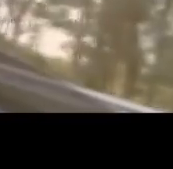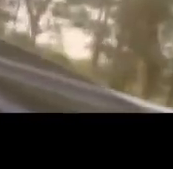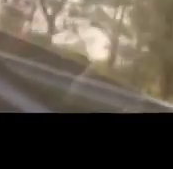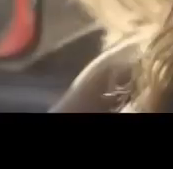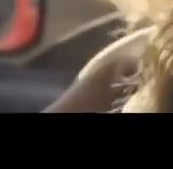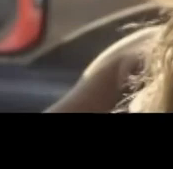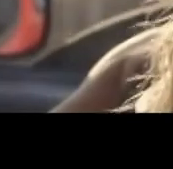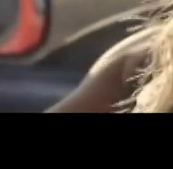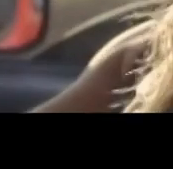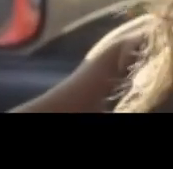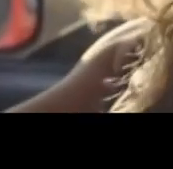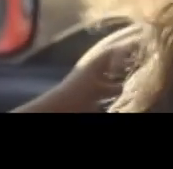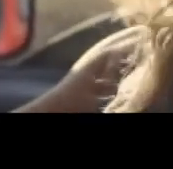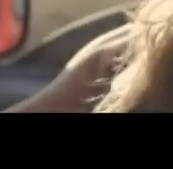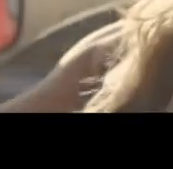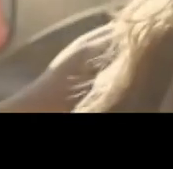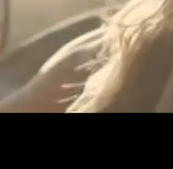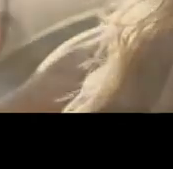experimentava ser livre.